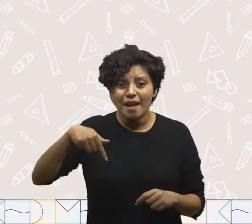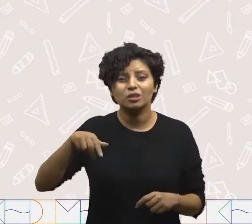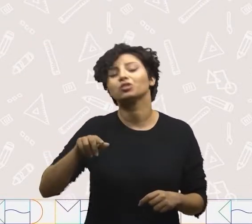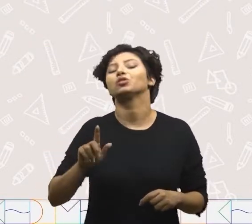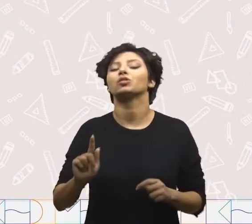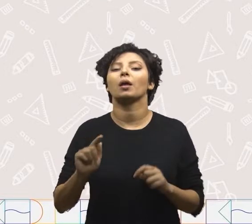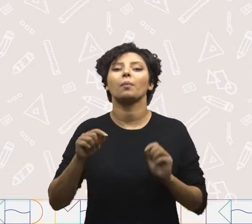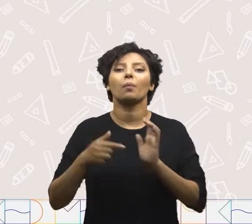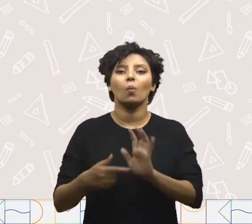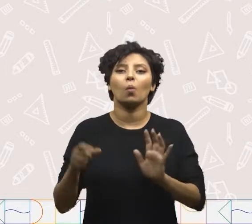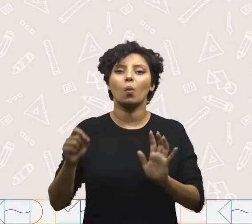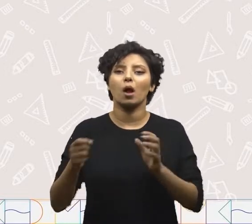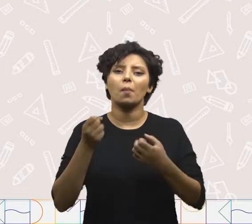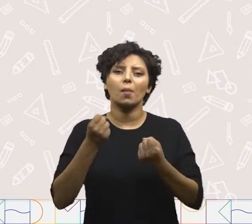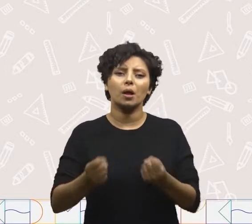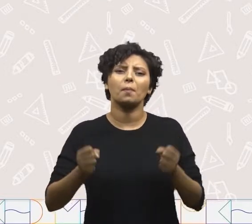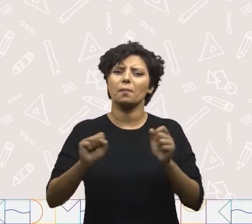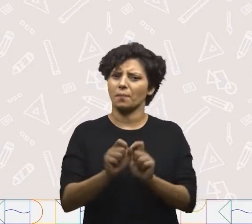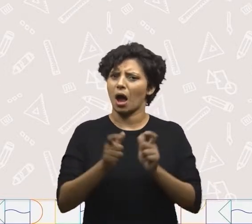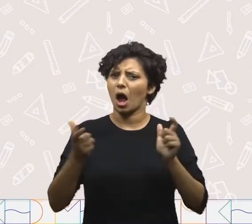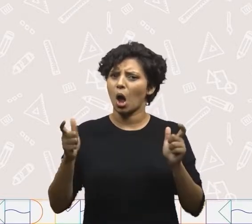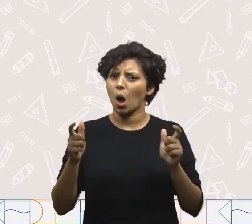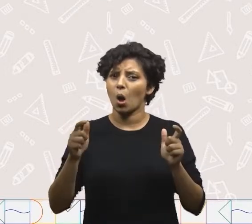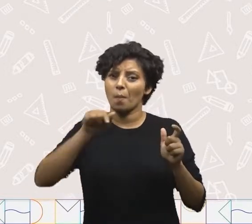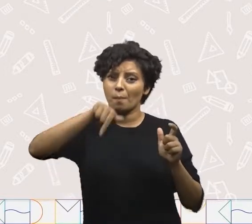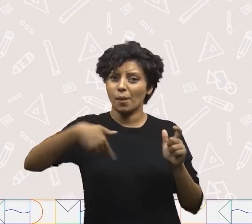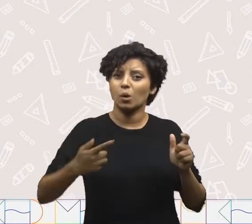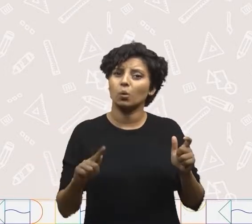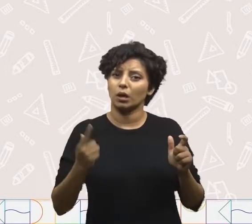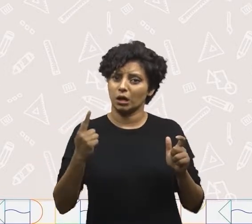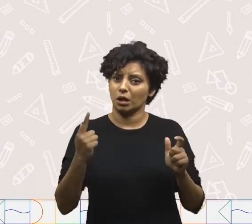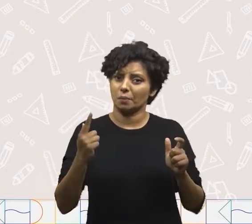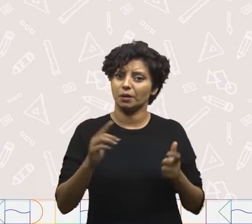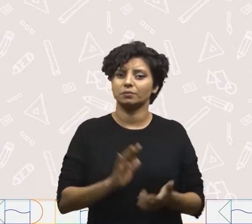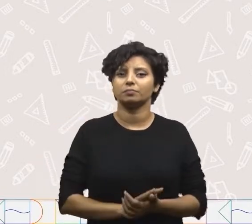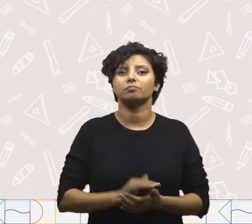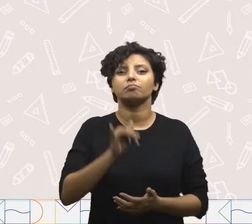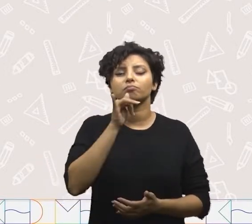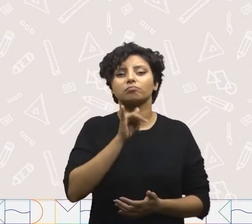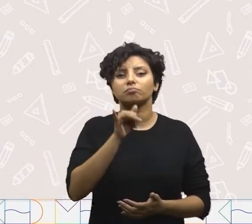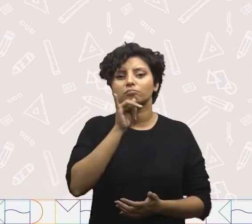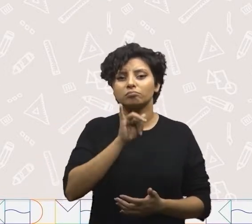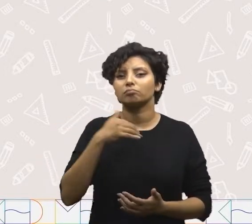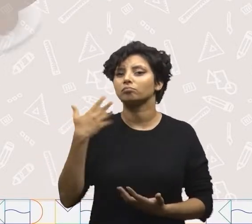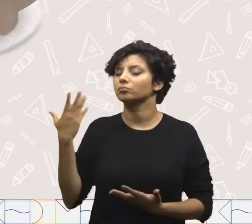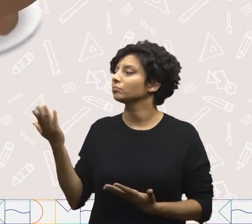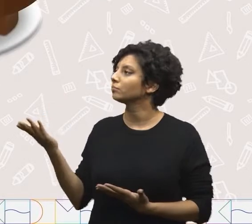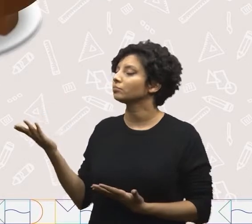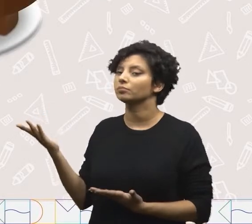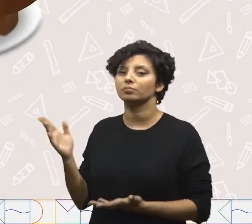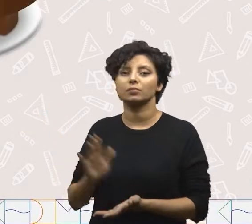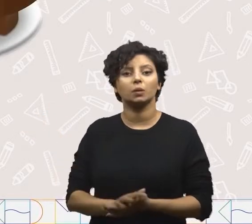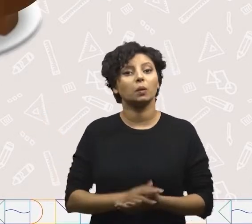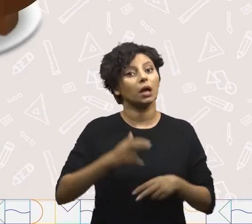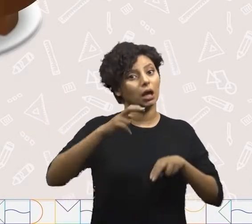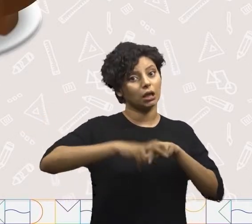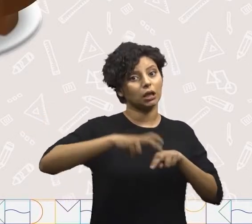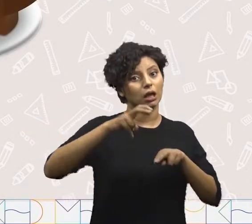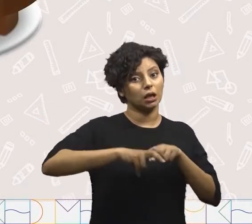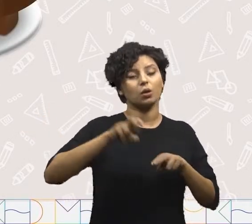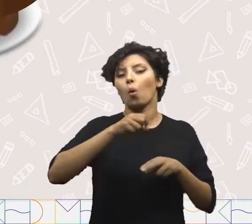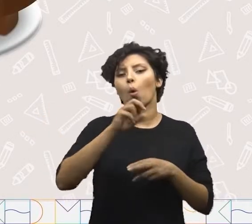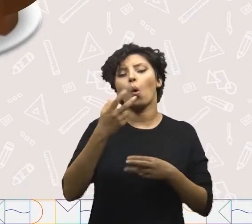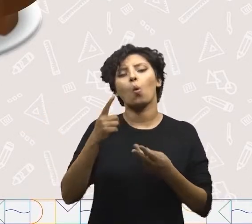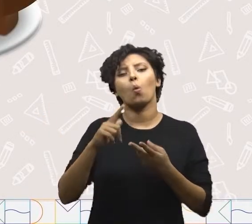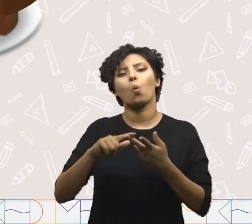para medirmos coisas maiores que mil gramas, como, por exemplo, uma cadeira